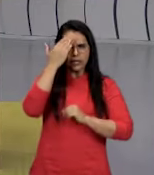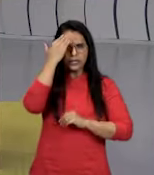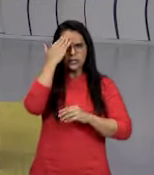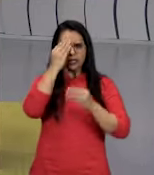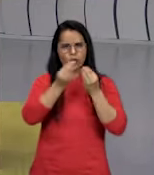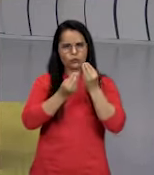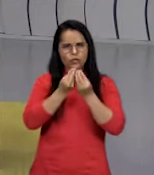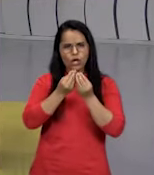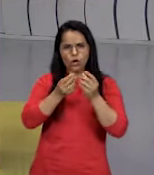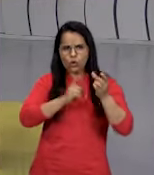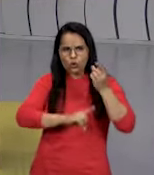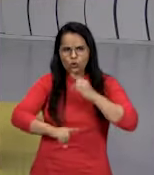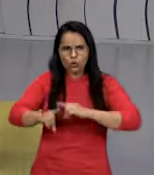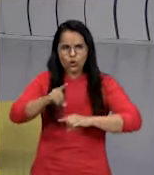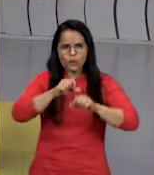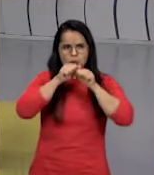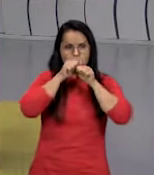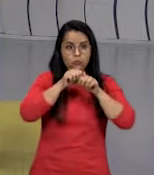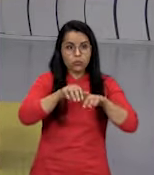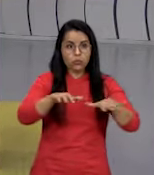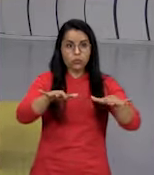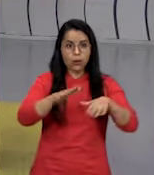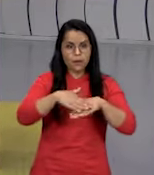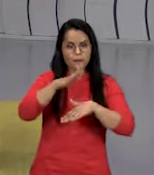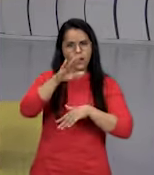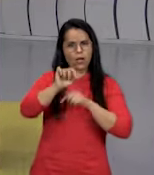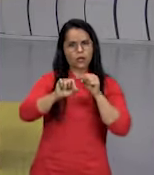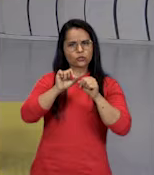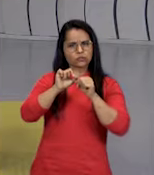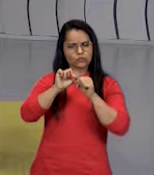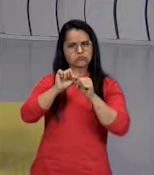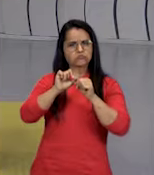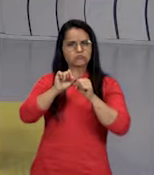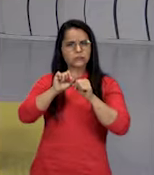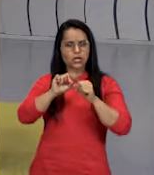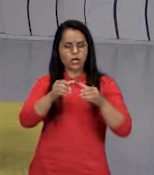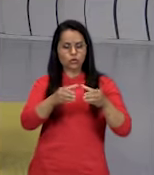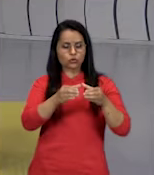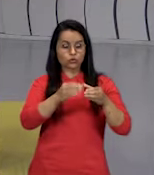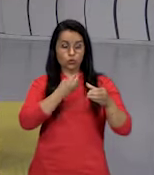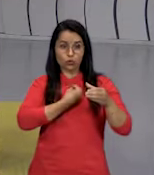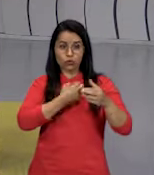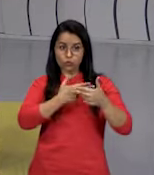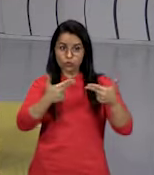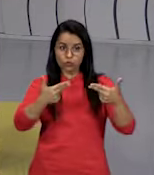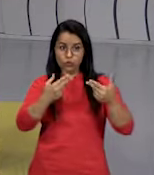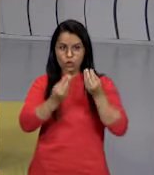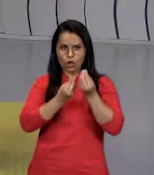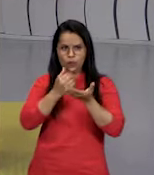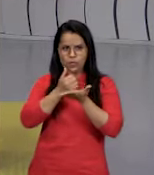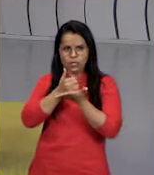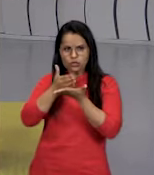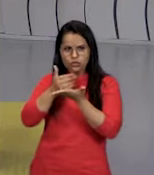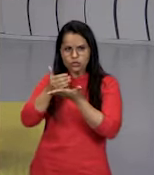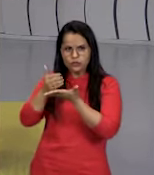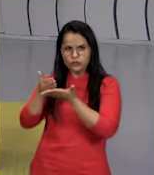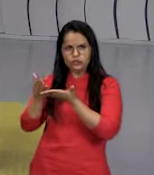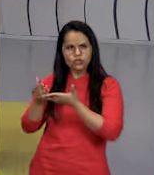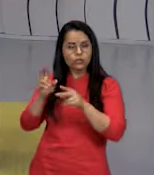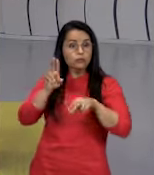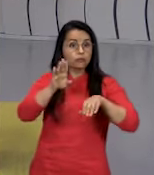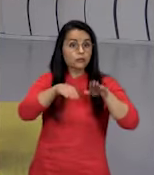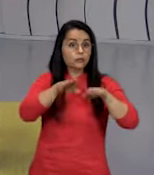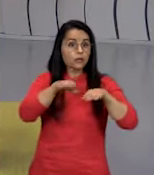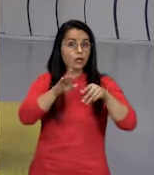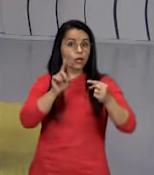nível mais abrangente dos seres vivos. E eles começam a dividir os organismos através dos tipos de